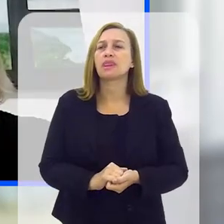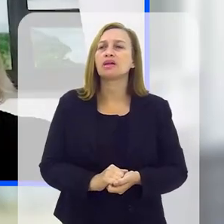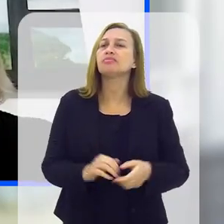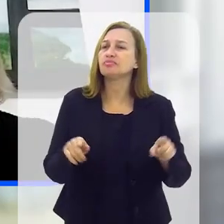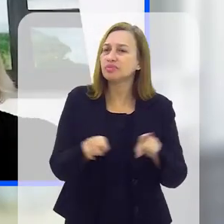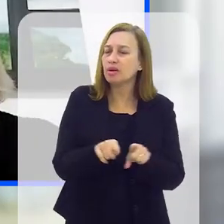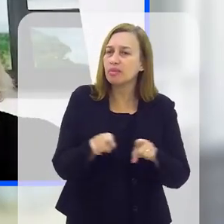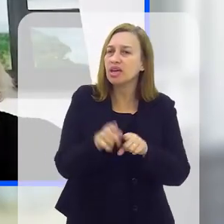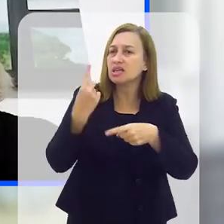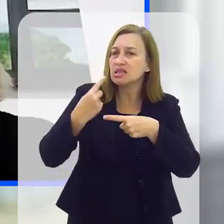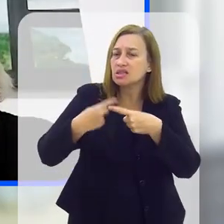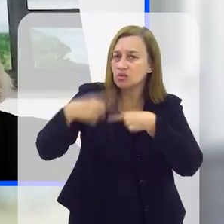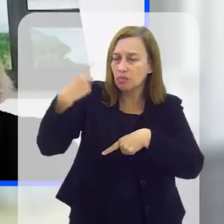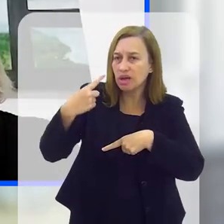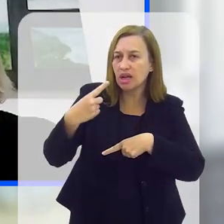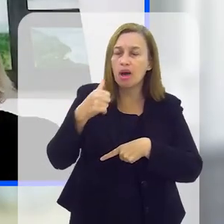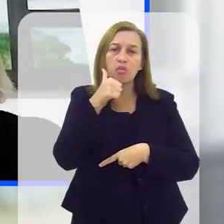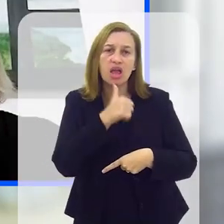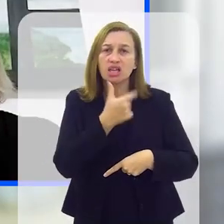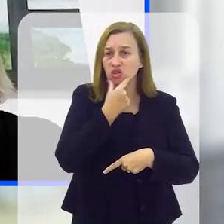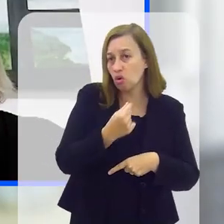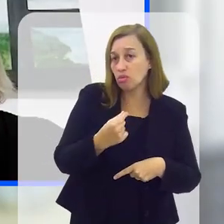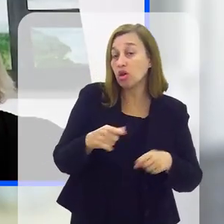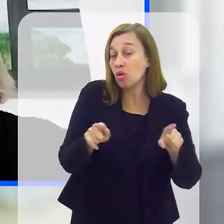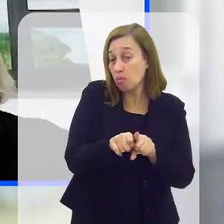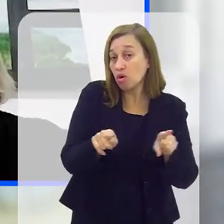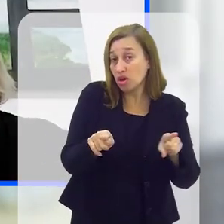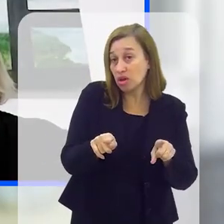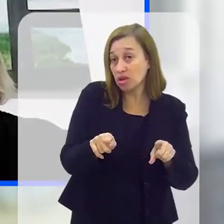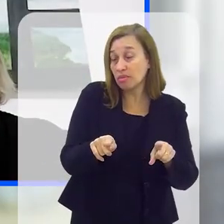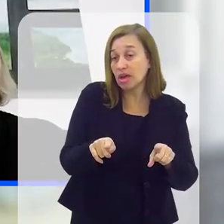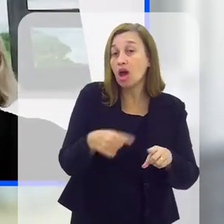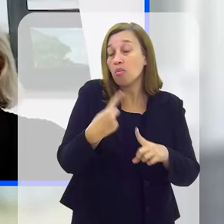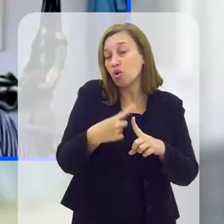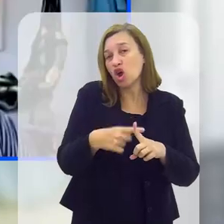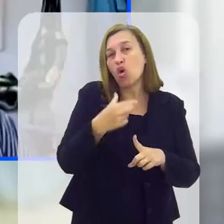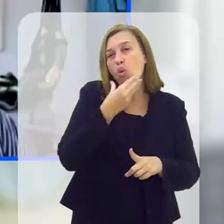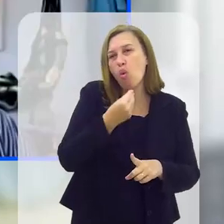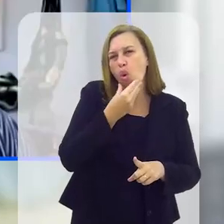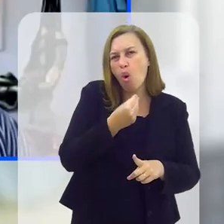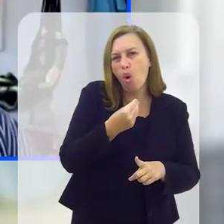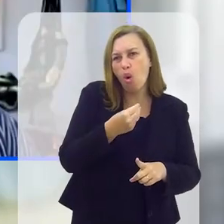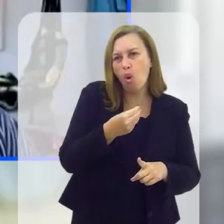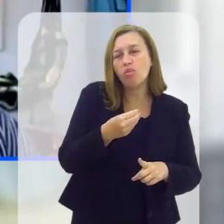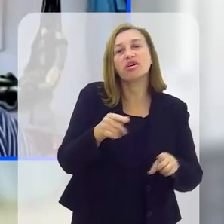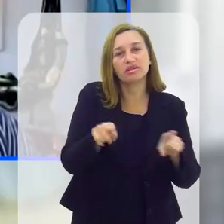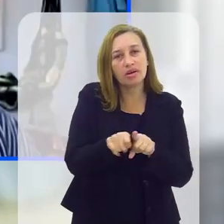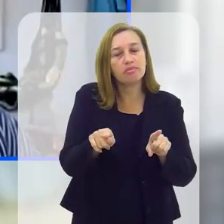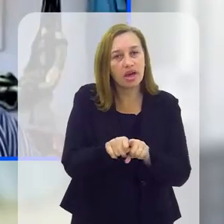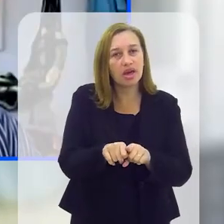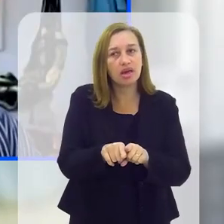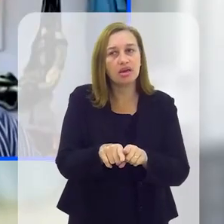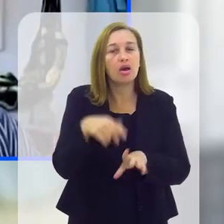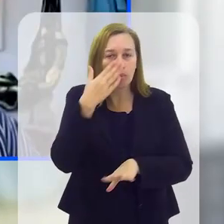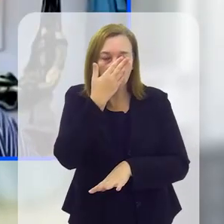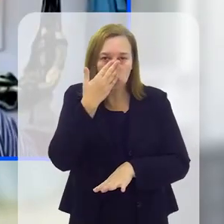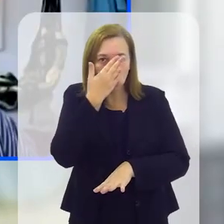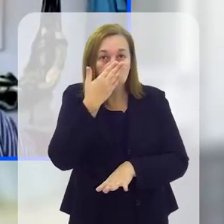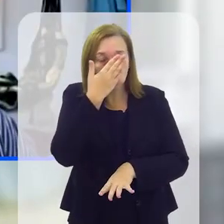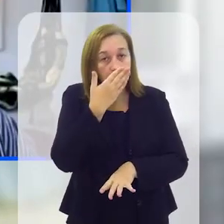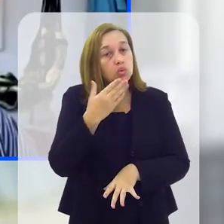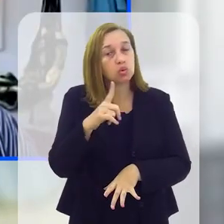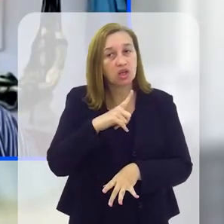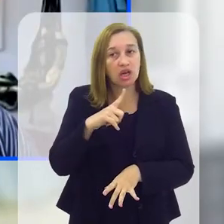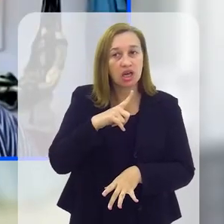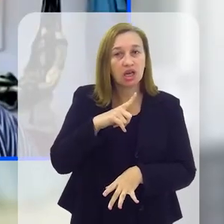elas também superarão, elas e eles, né? Porque a prostituição não é só de mulheres, é de mulheres e de